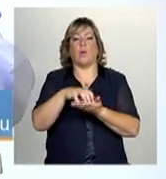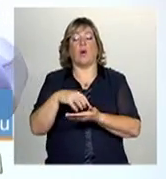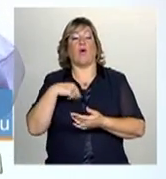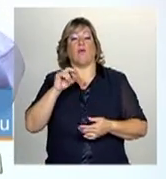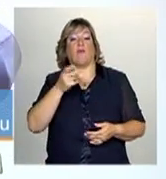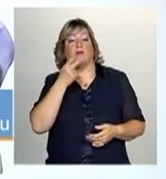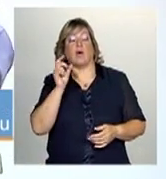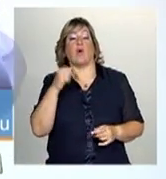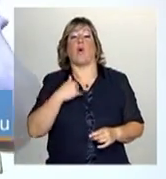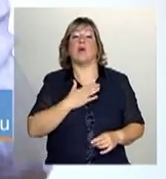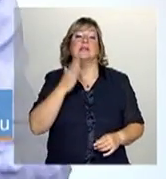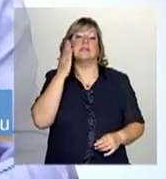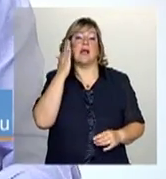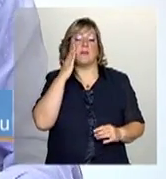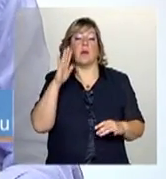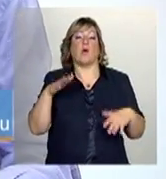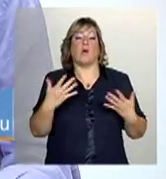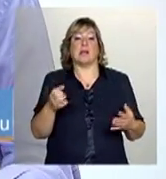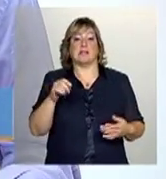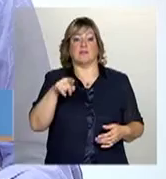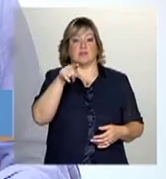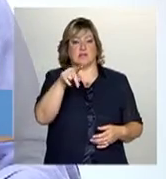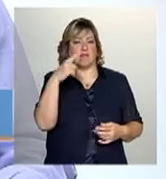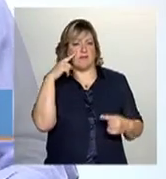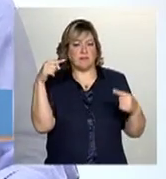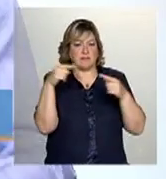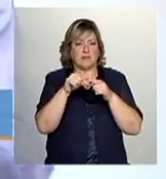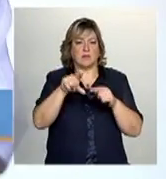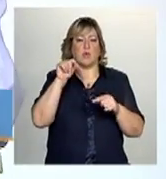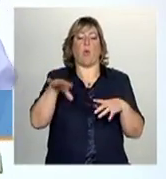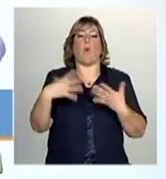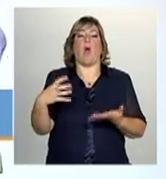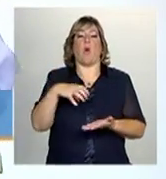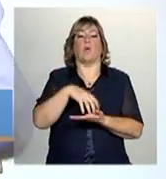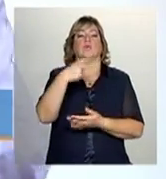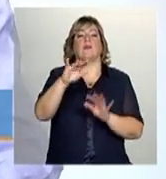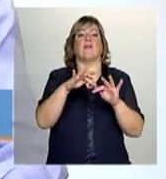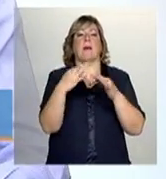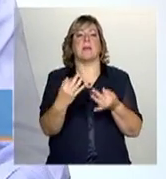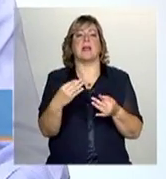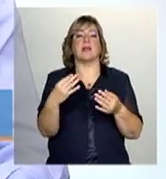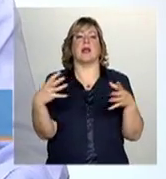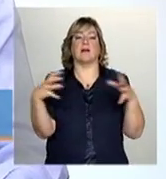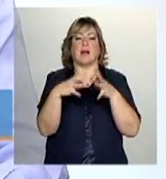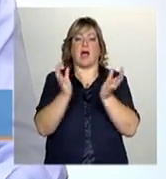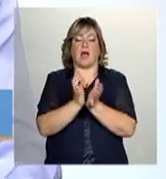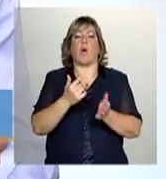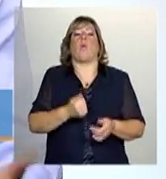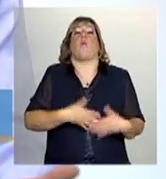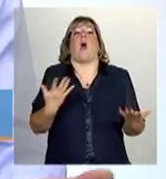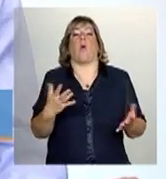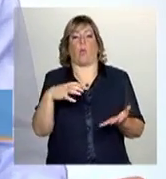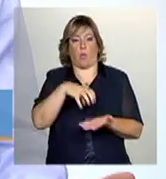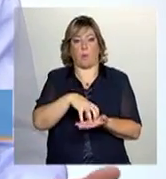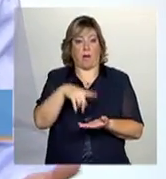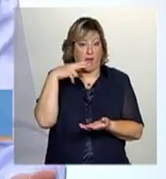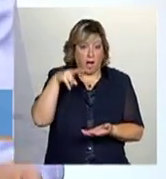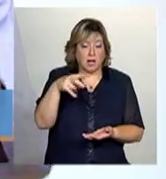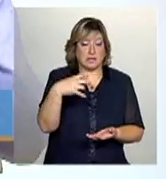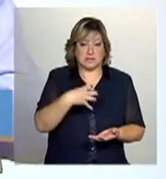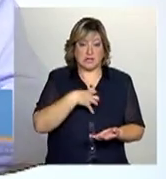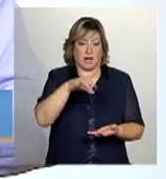falar que eu gostaria de saber se você se identifica como sua família pertencente a um desses grupos. E aí, se ele se